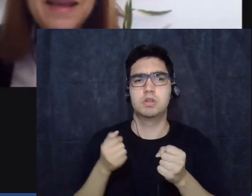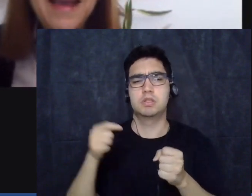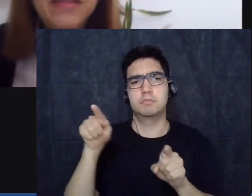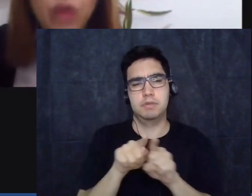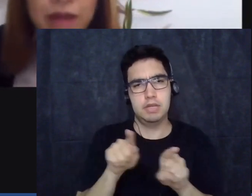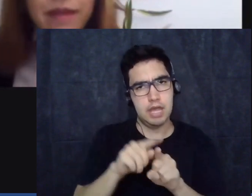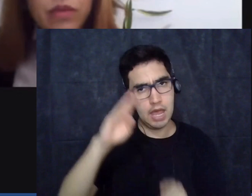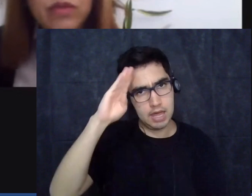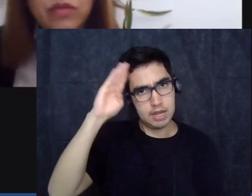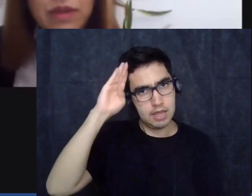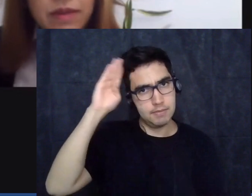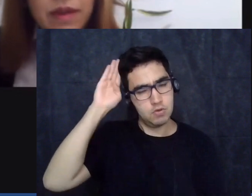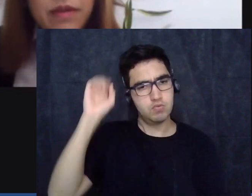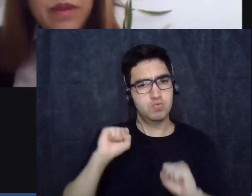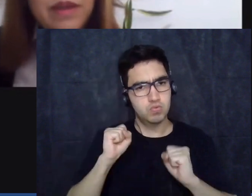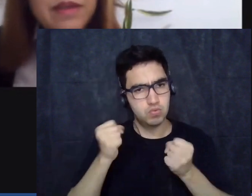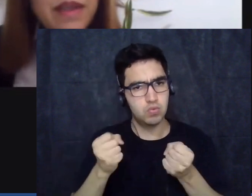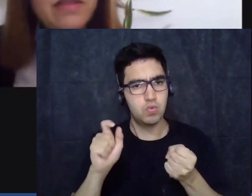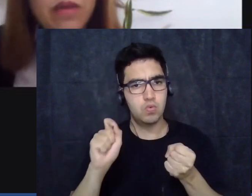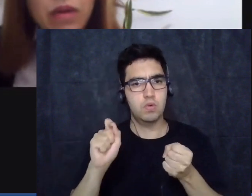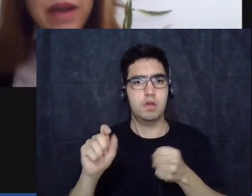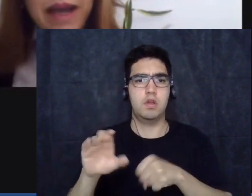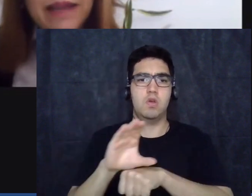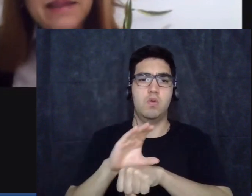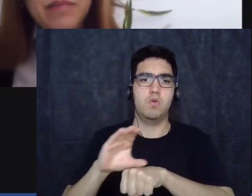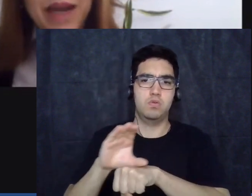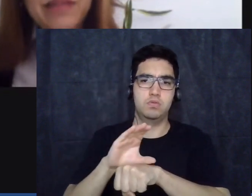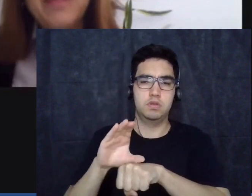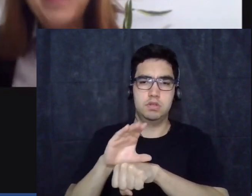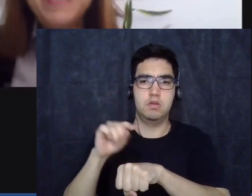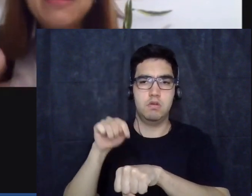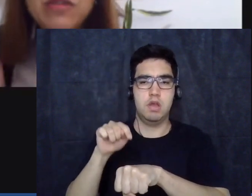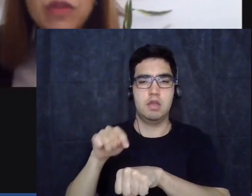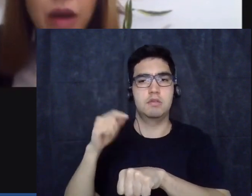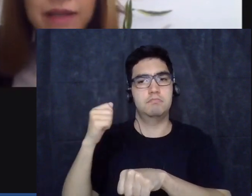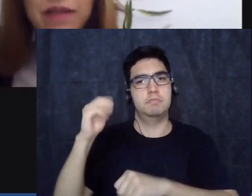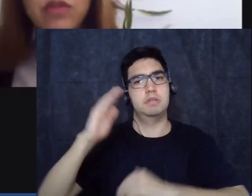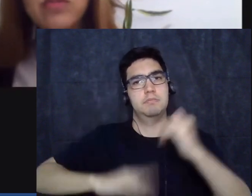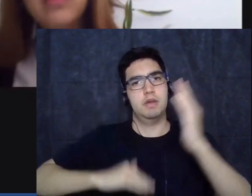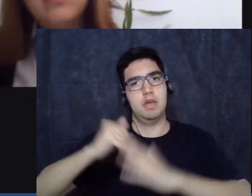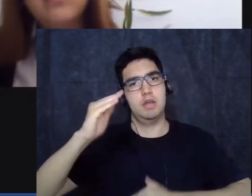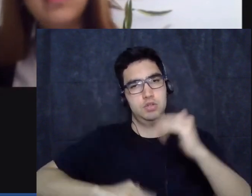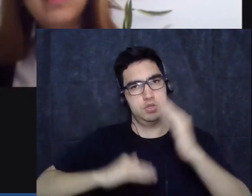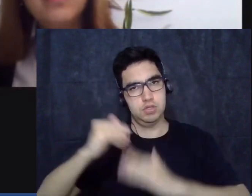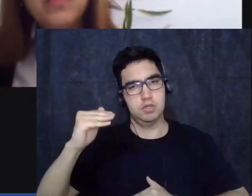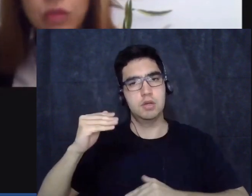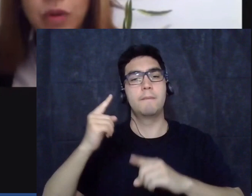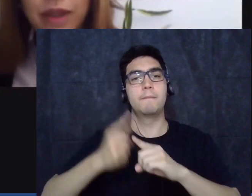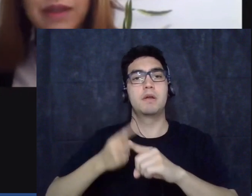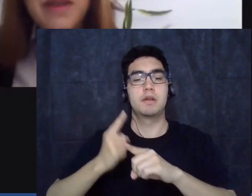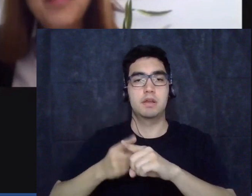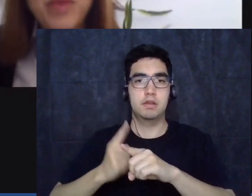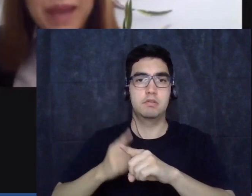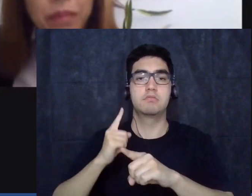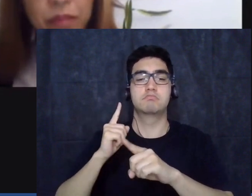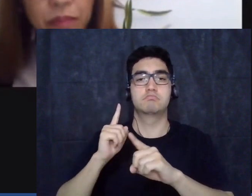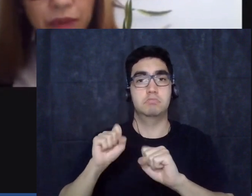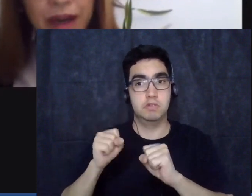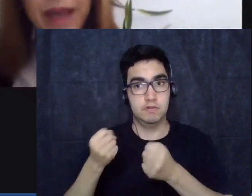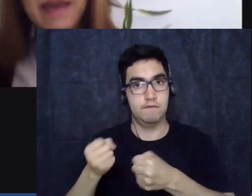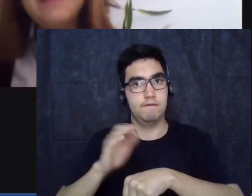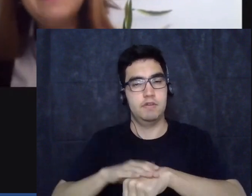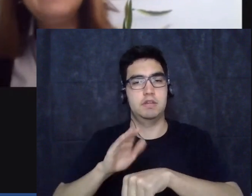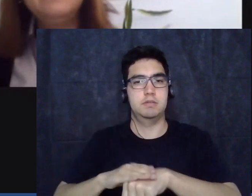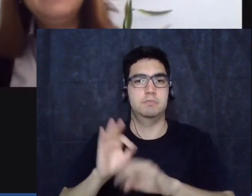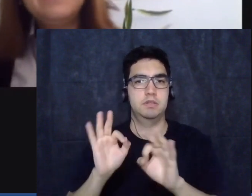para que a nossa constituição seja colocada em prática para que as nossas instituições funcionem porque